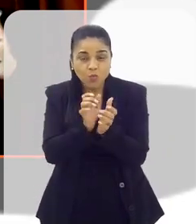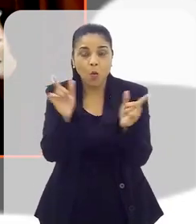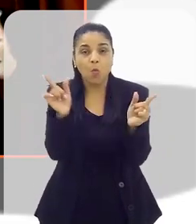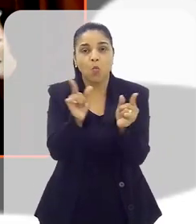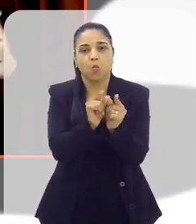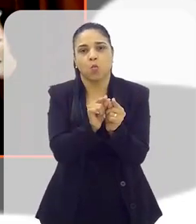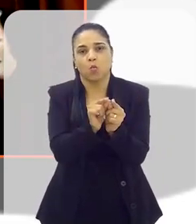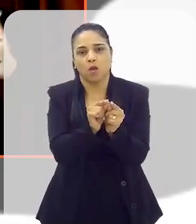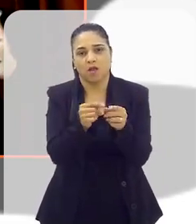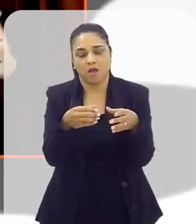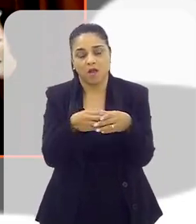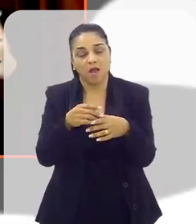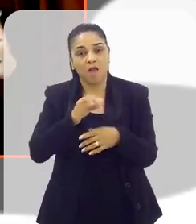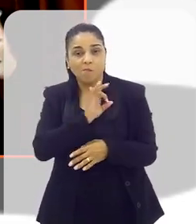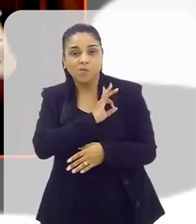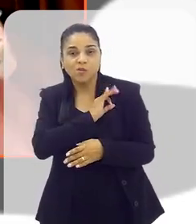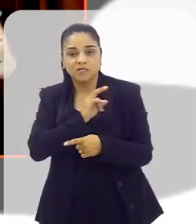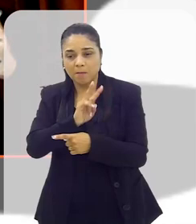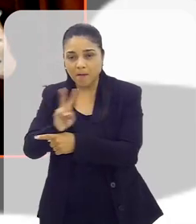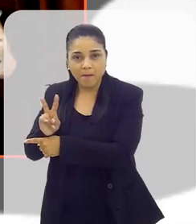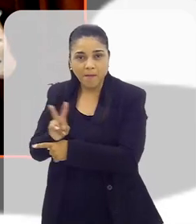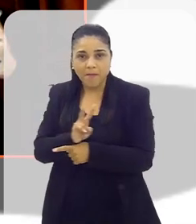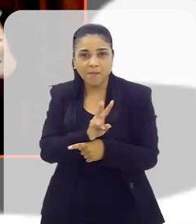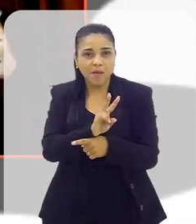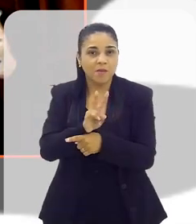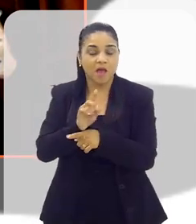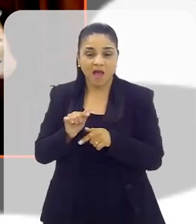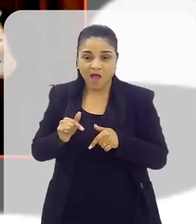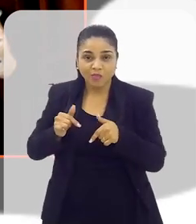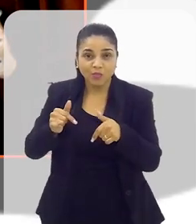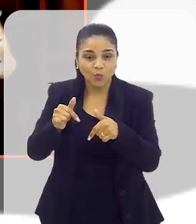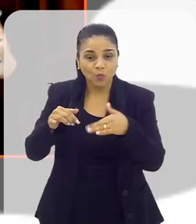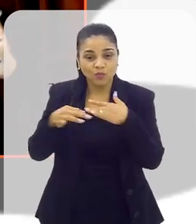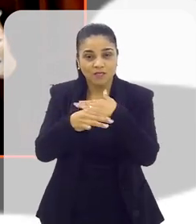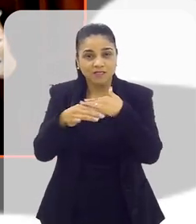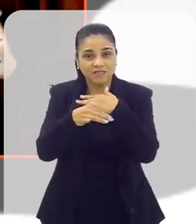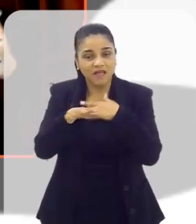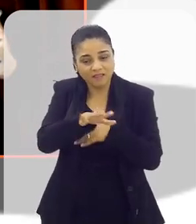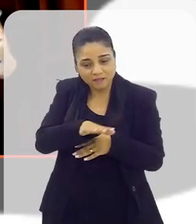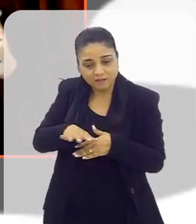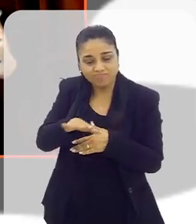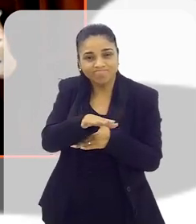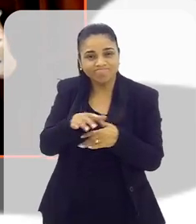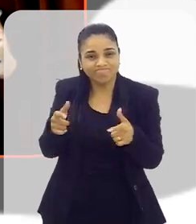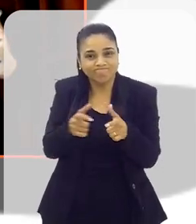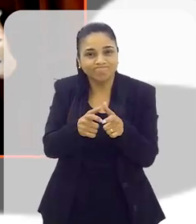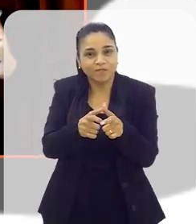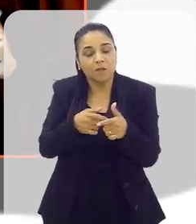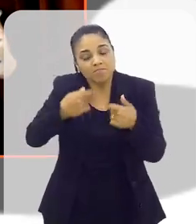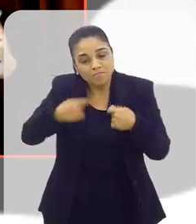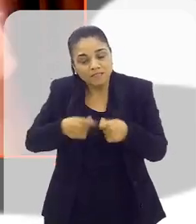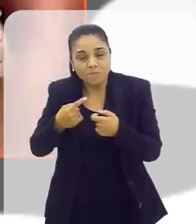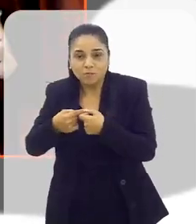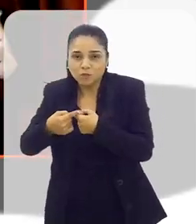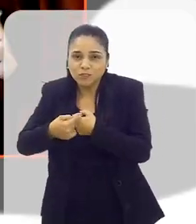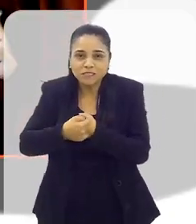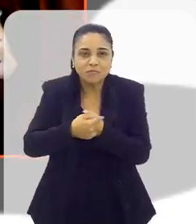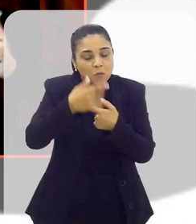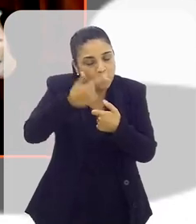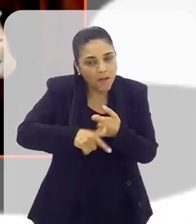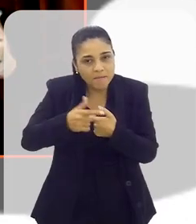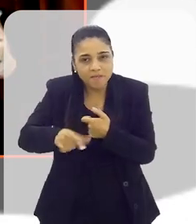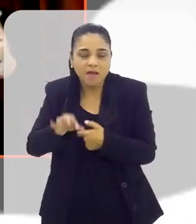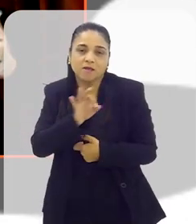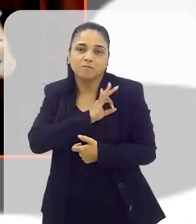extremamente reduzido. Então é muito reduzido. Eles atuam basicamente na cidade do Rio de Janeiro, eles tinham que atuar nos outros